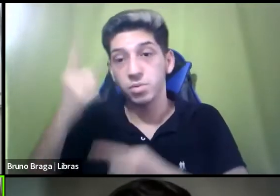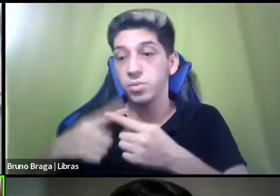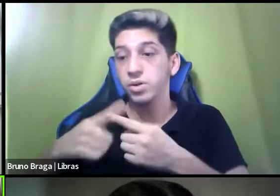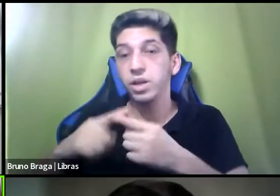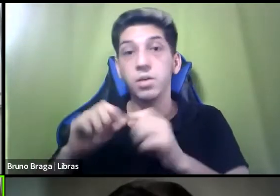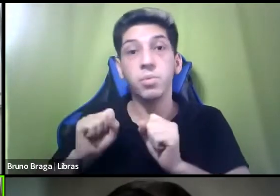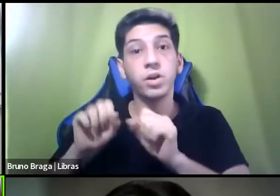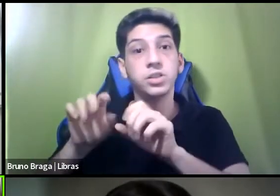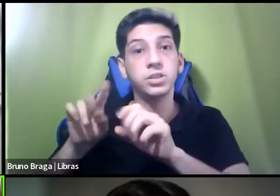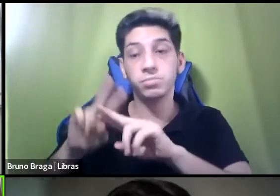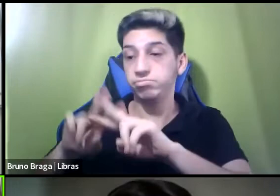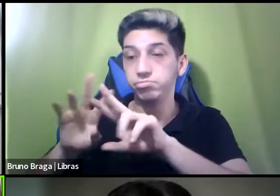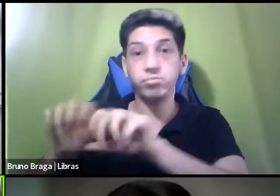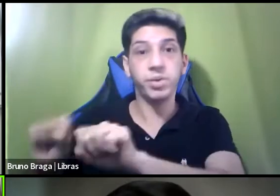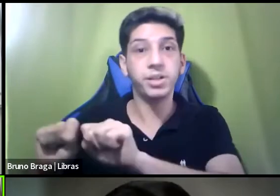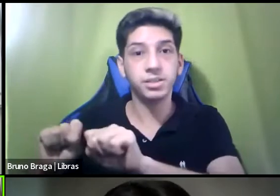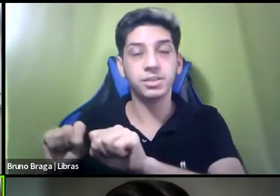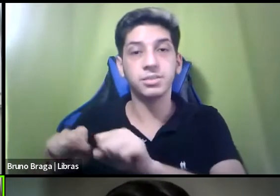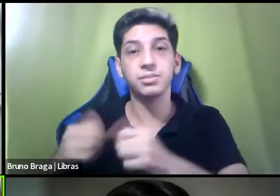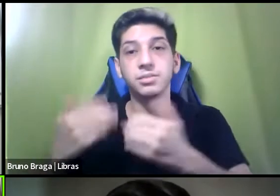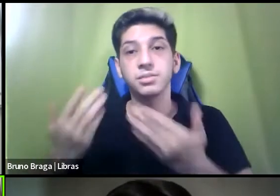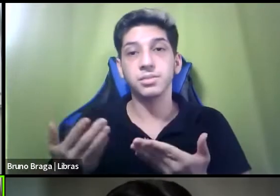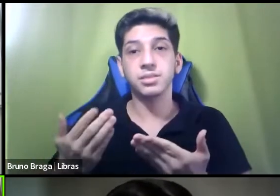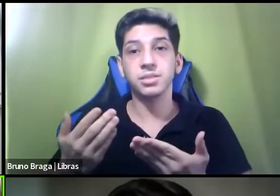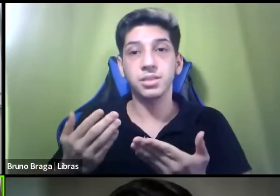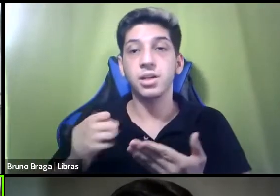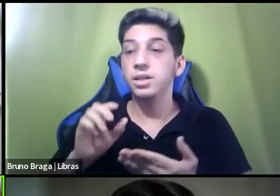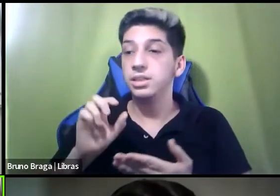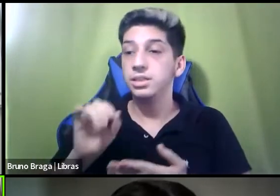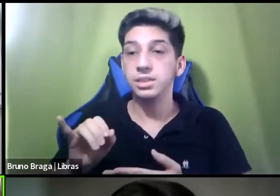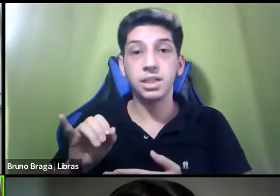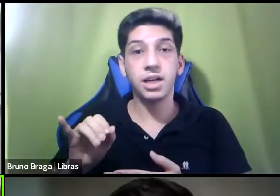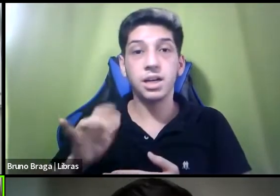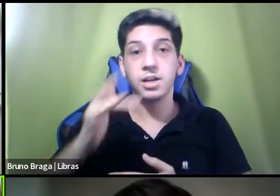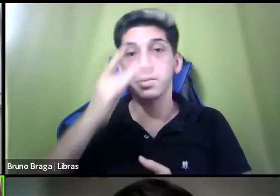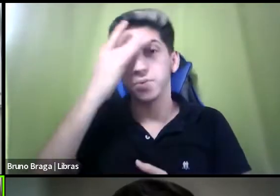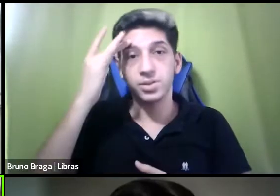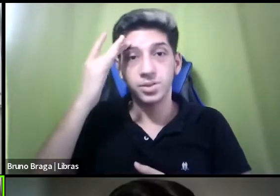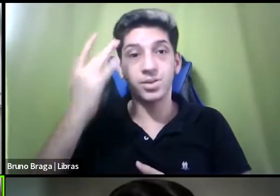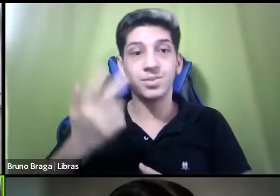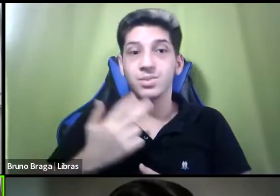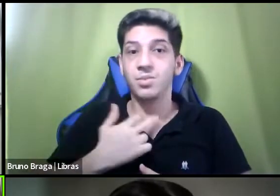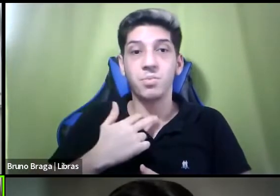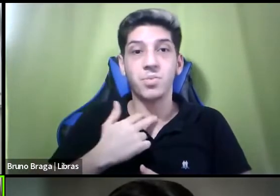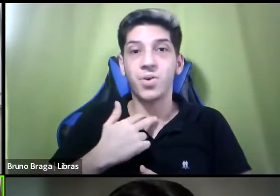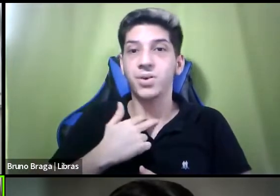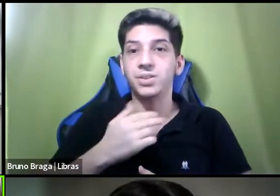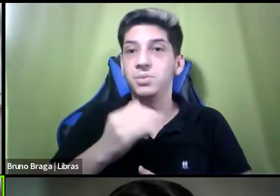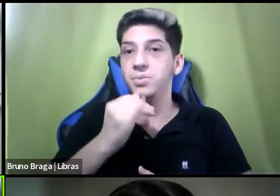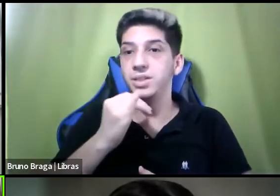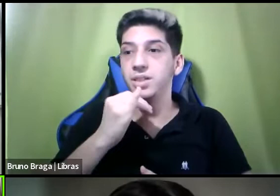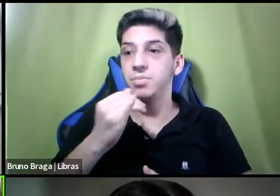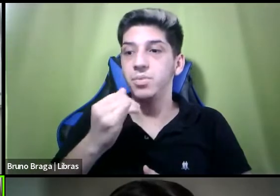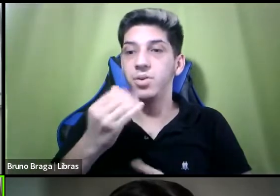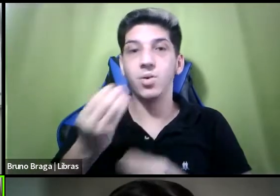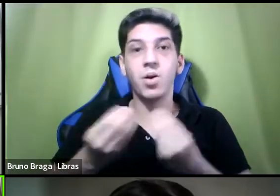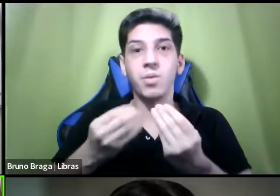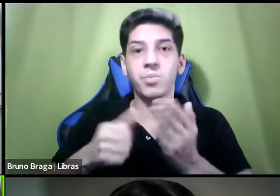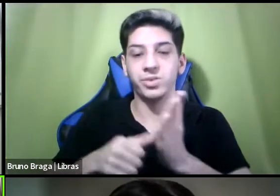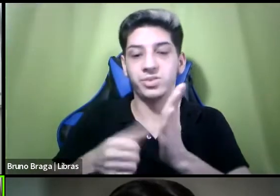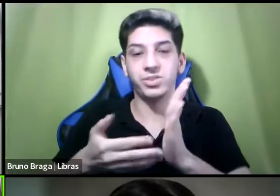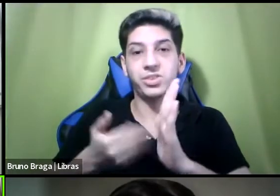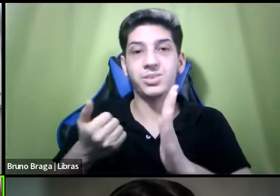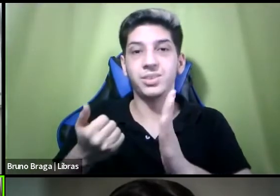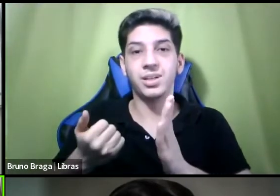restante. Então a partir daí ela não pode tirar a identificação dela e